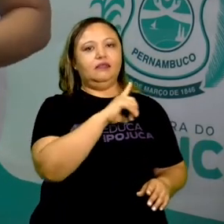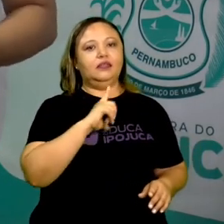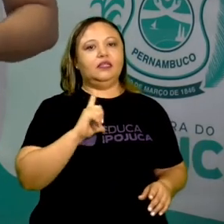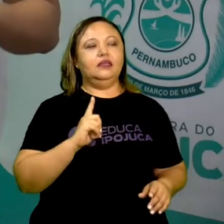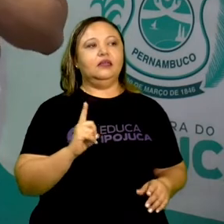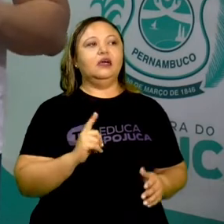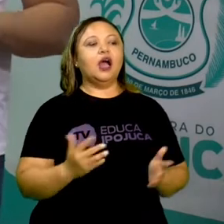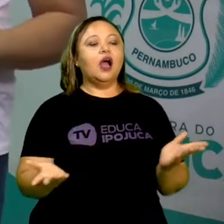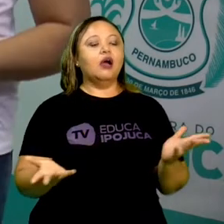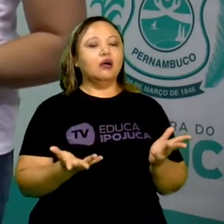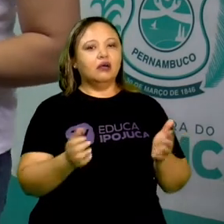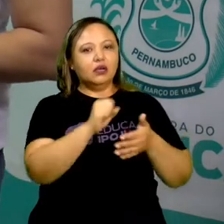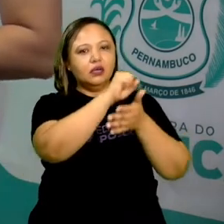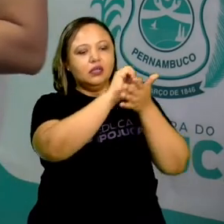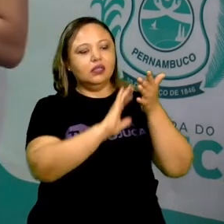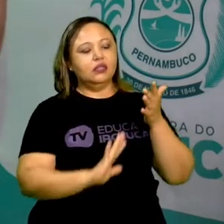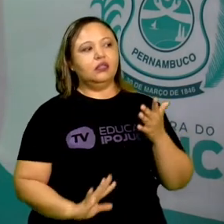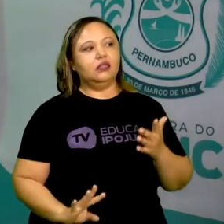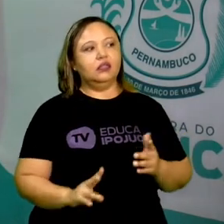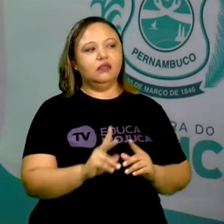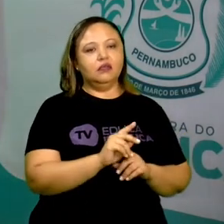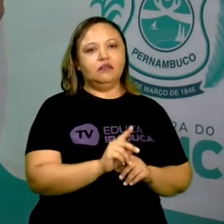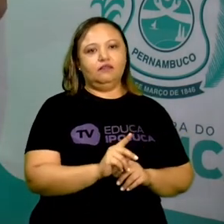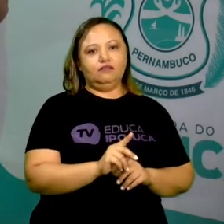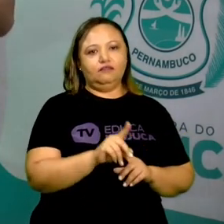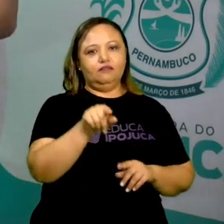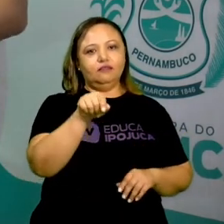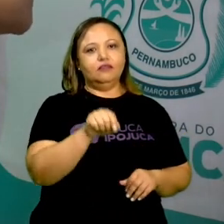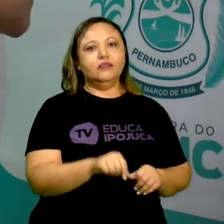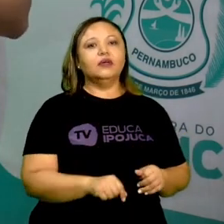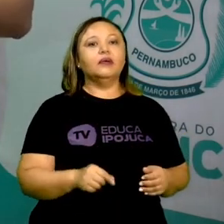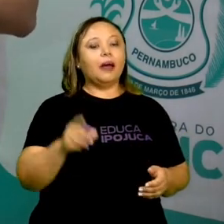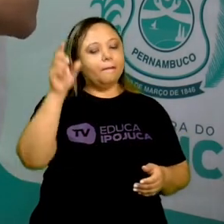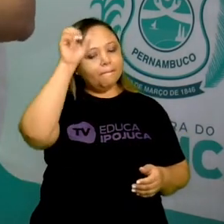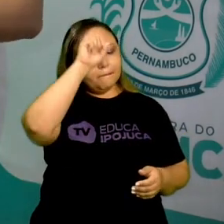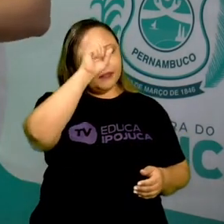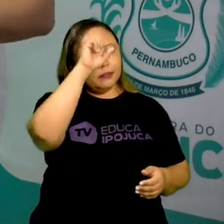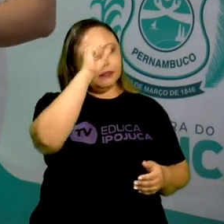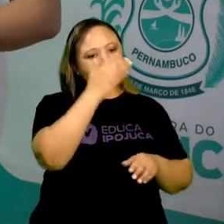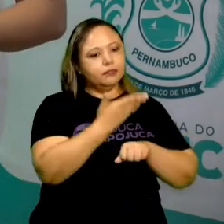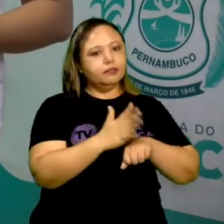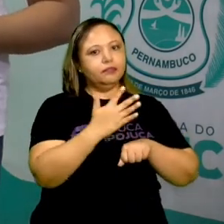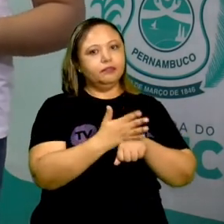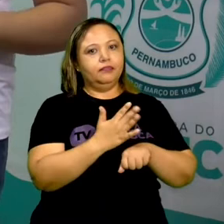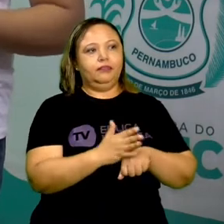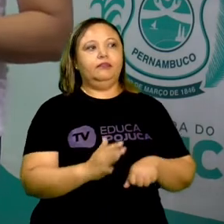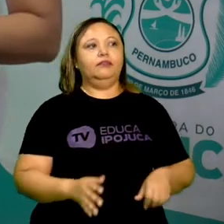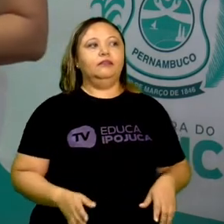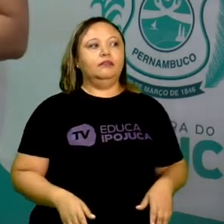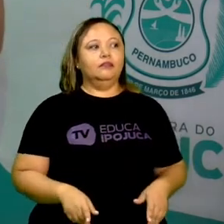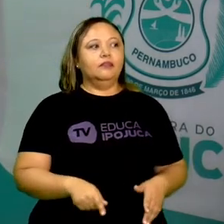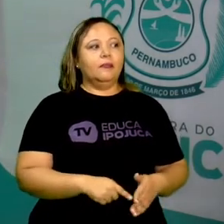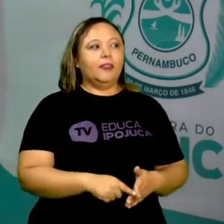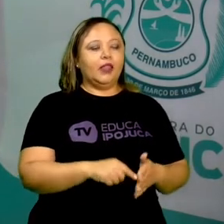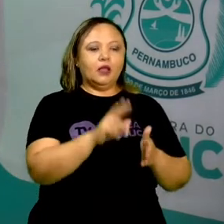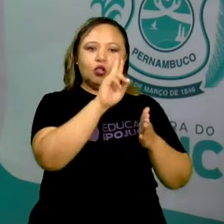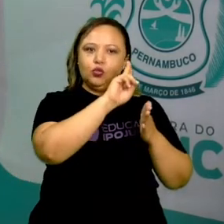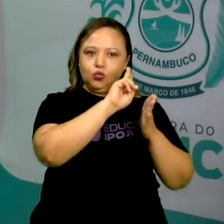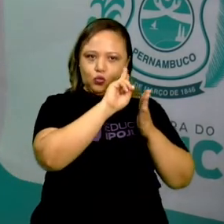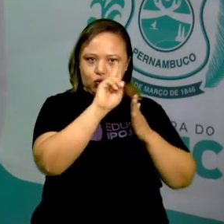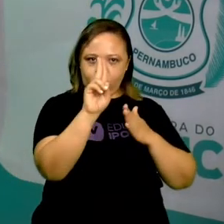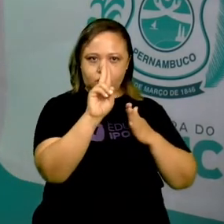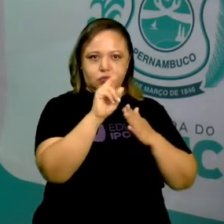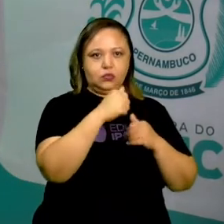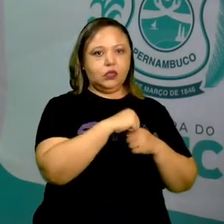Agora chegou a hora do nosso desafio, o momento de aprender praticando. Após colocar o seu